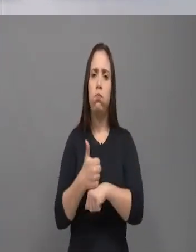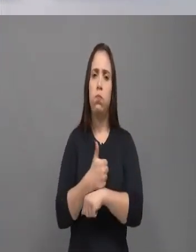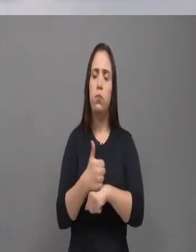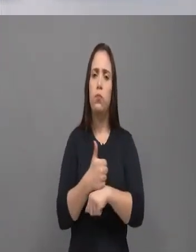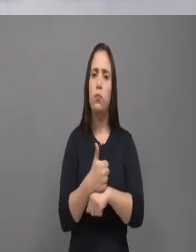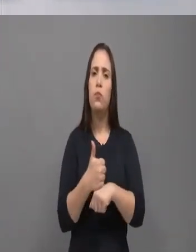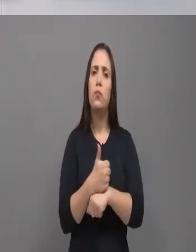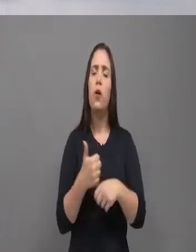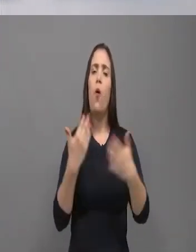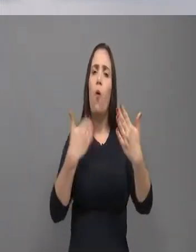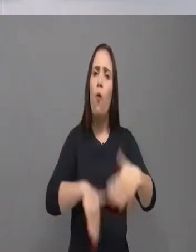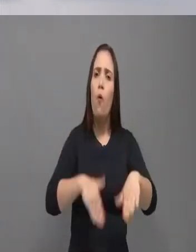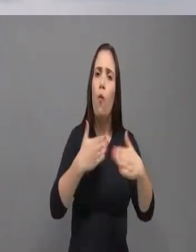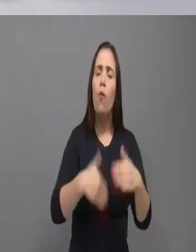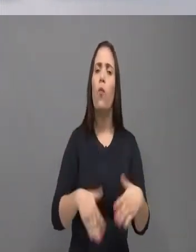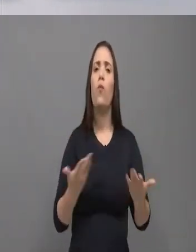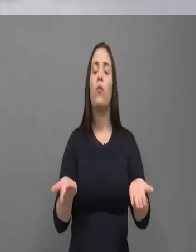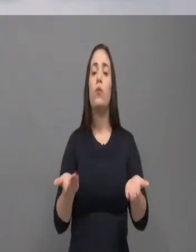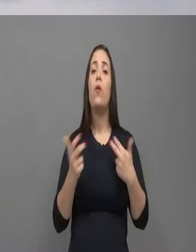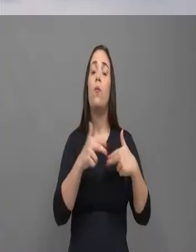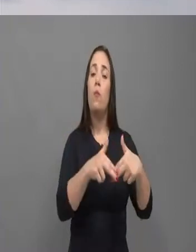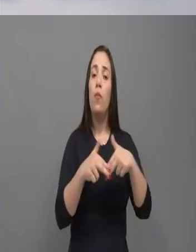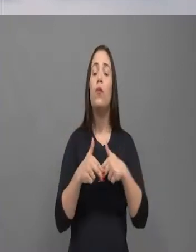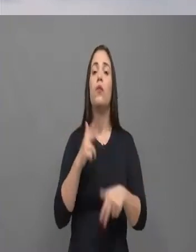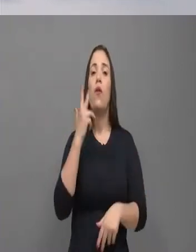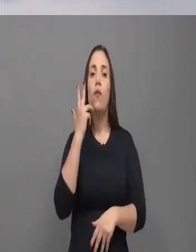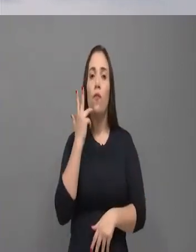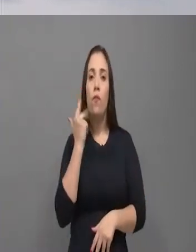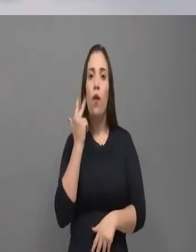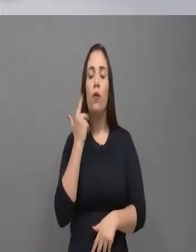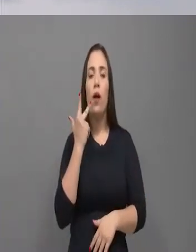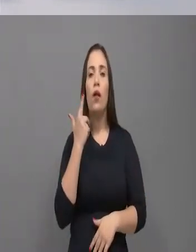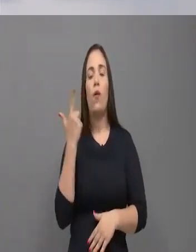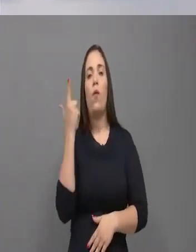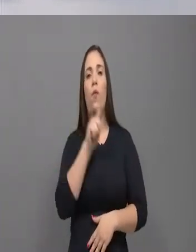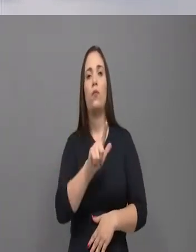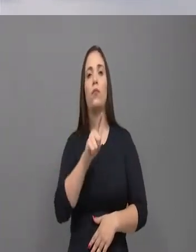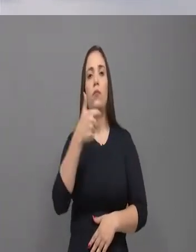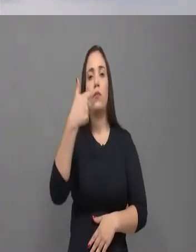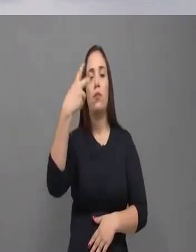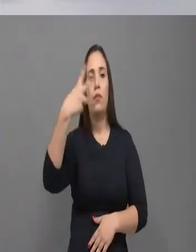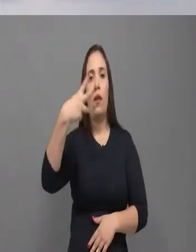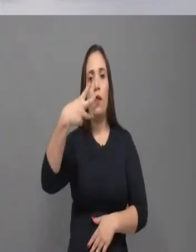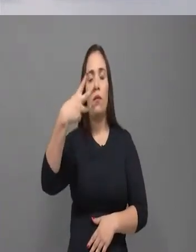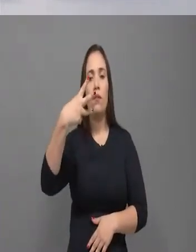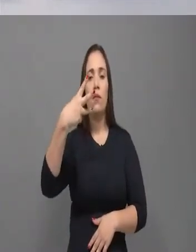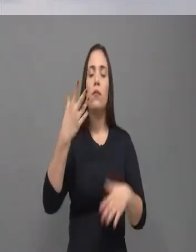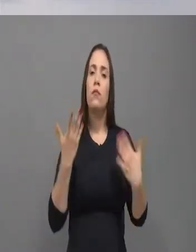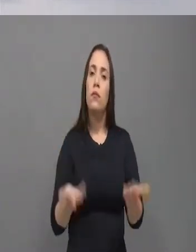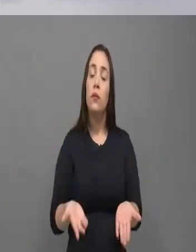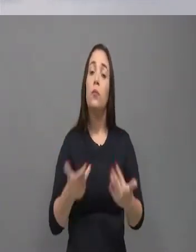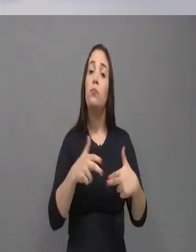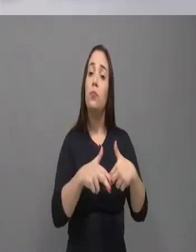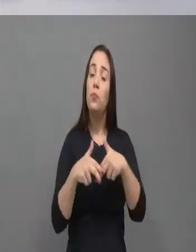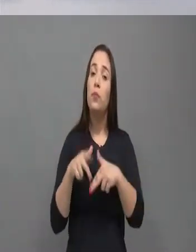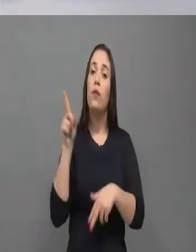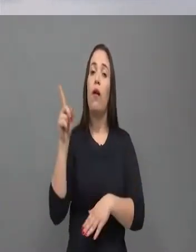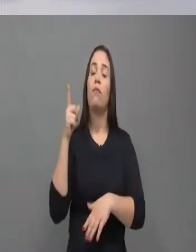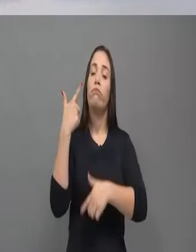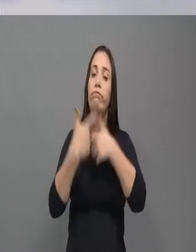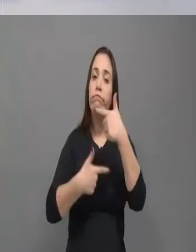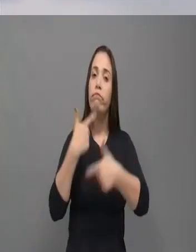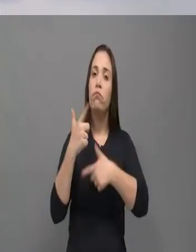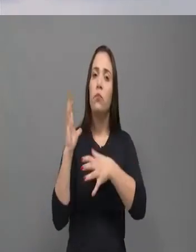desfruta, é de exemplo. Sobral é exemplo, pois, para o país inteiro. Por quê? Porque trabalhou a